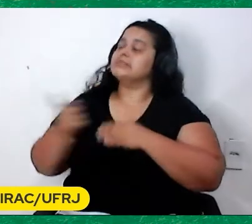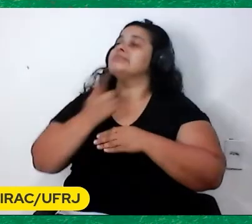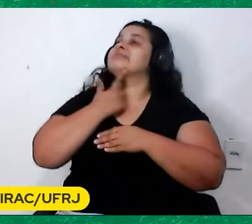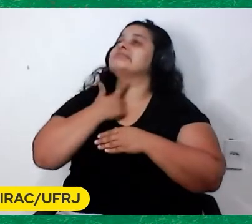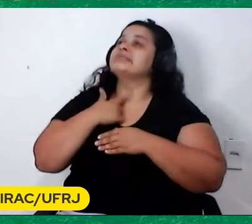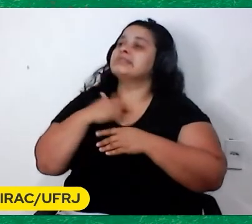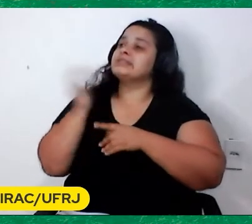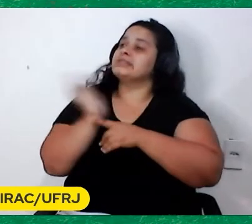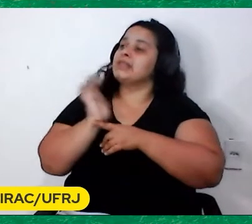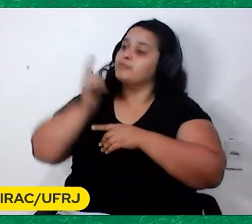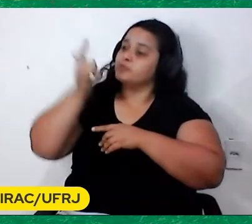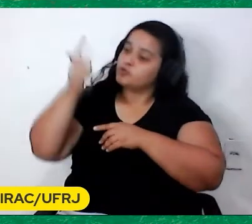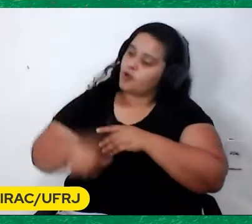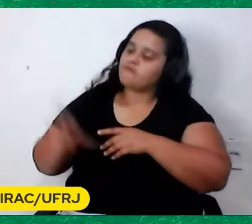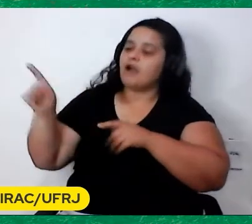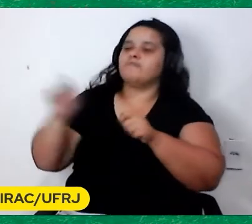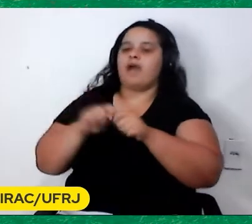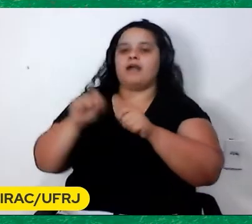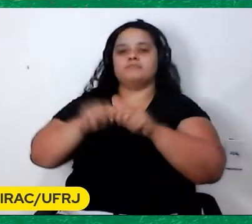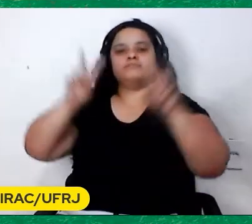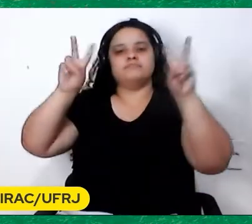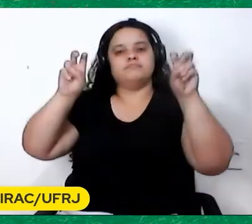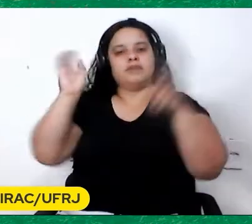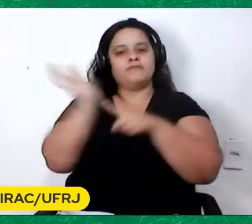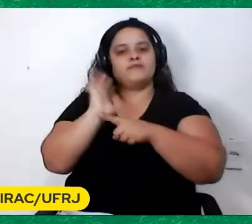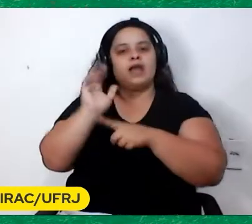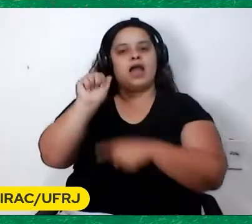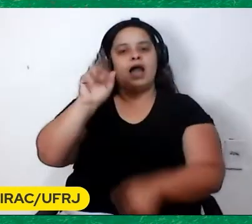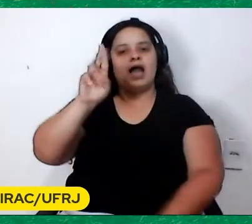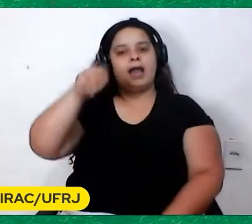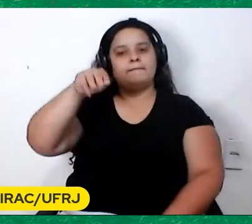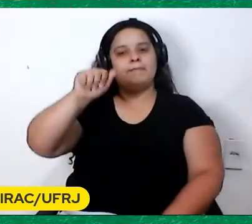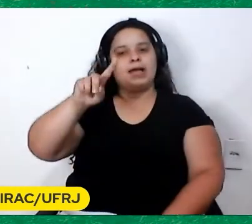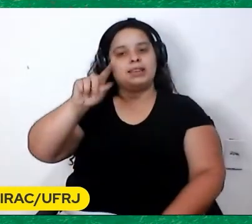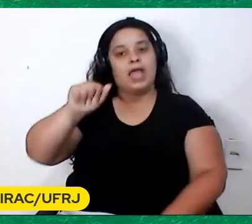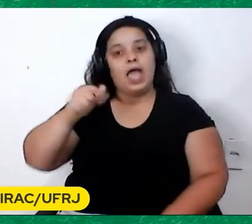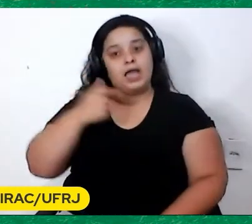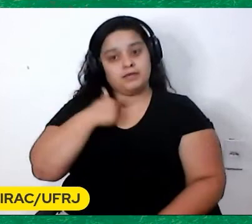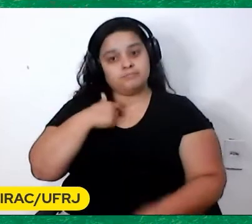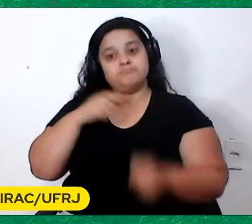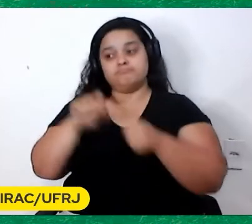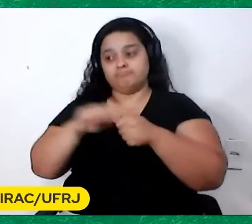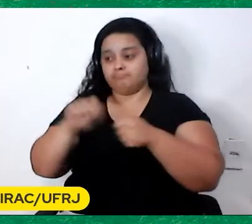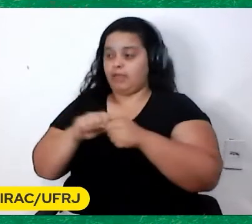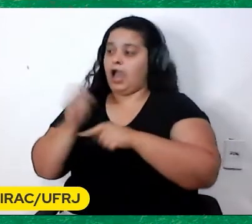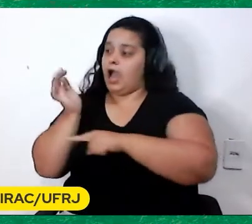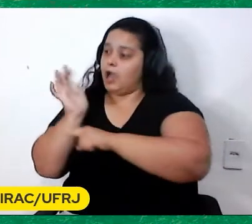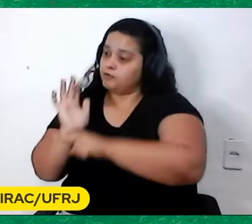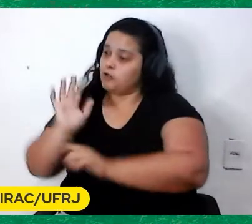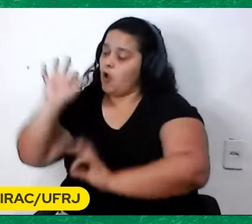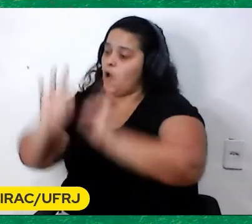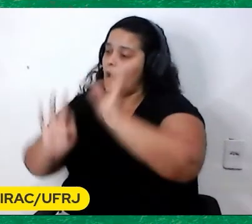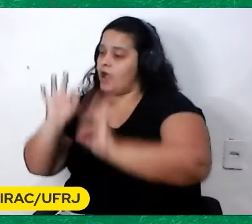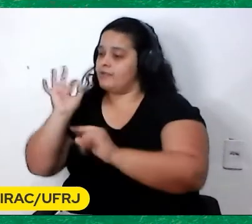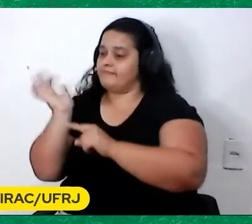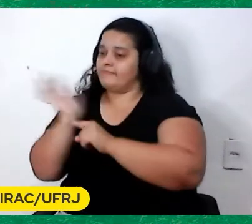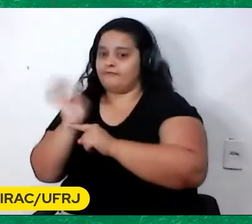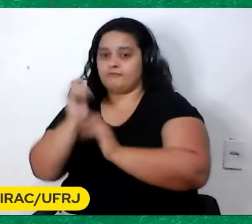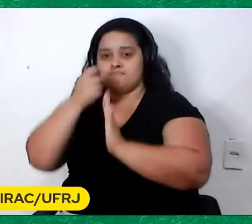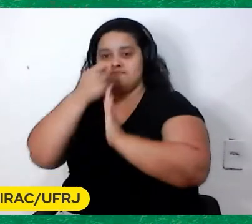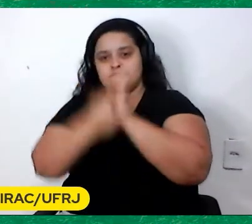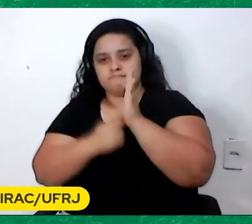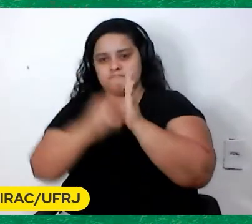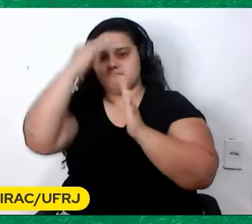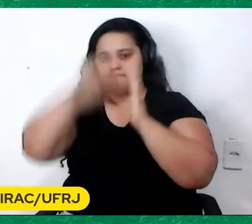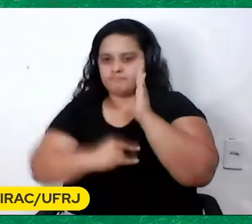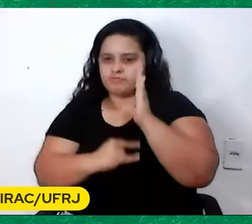produziu o Armada E aí eu fui a produtora dele Foi quando eu experimentei Esse ato de produzir um